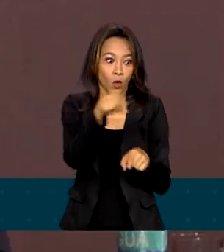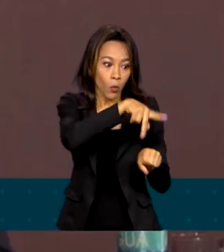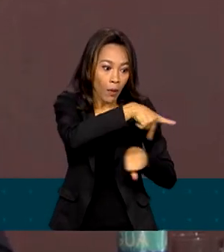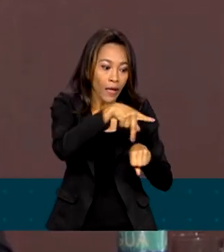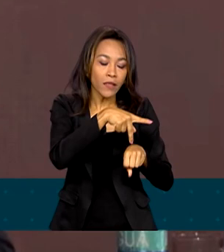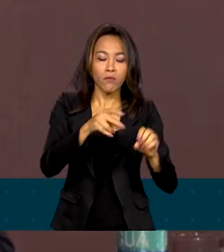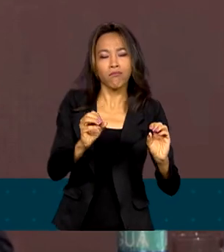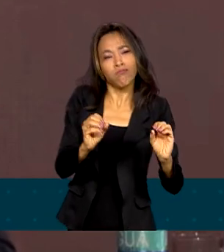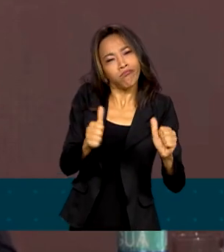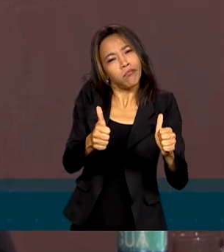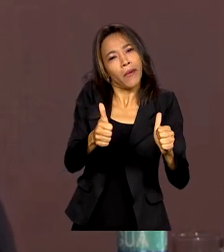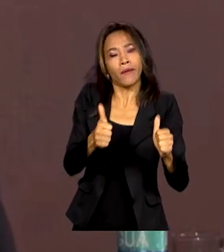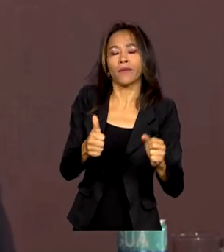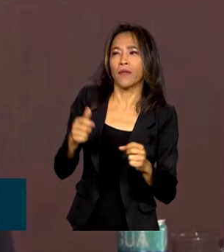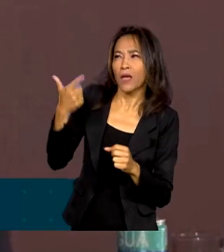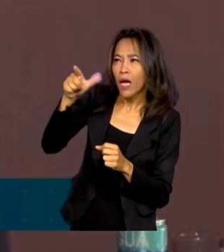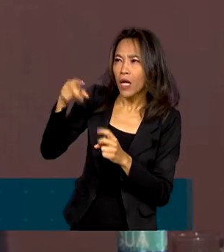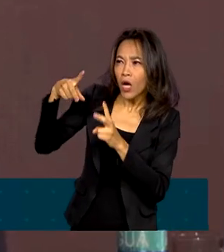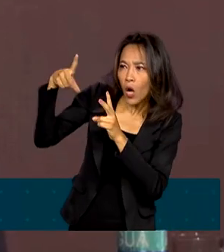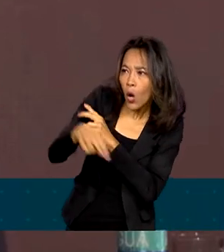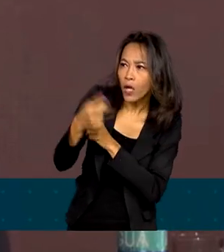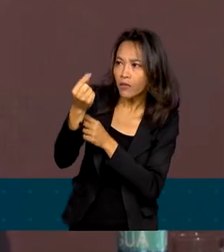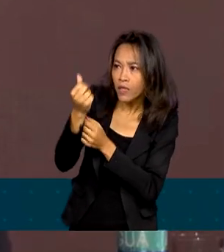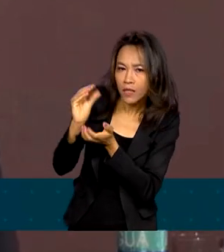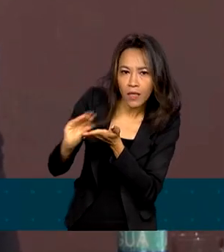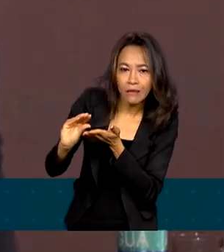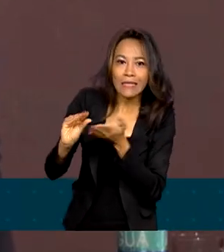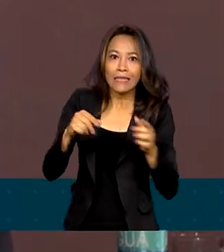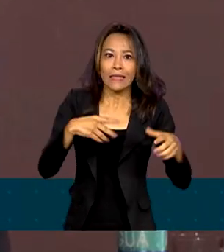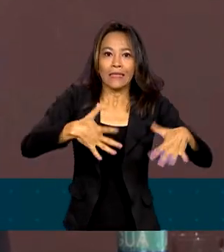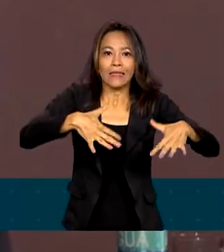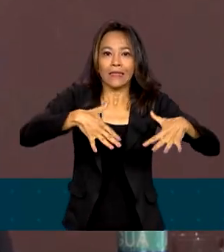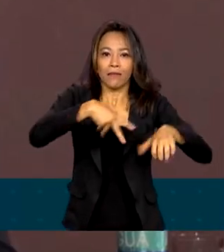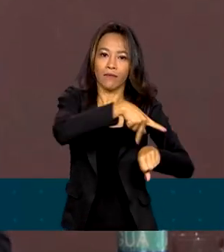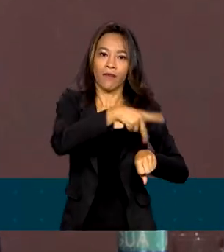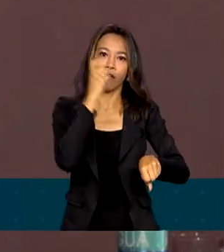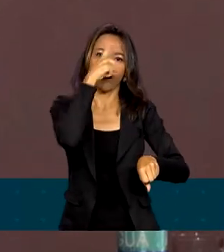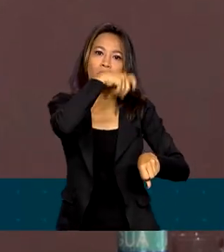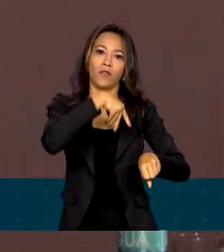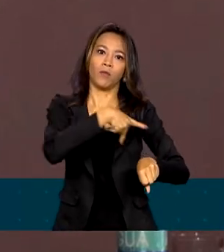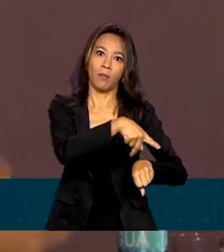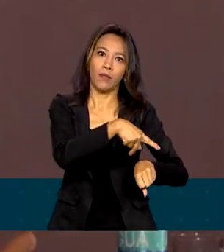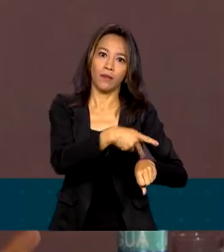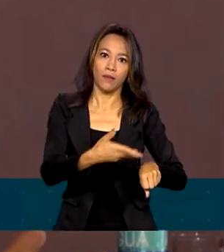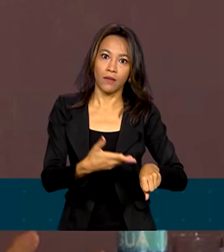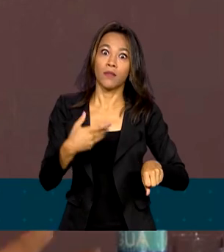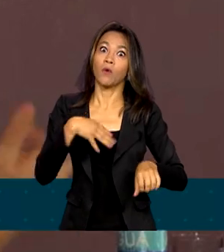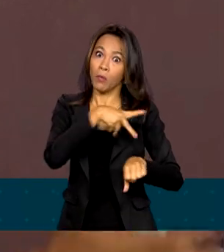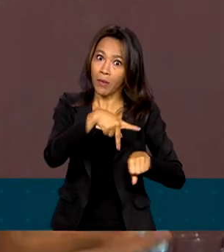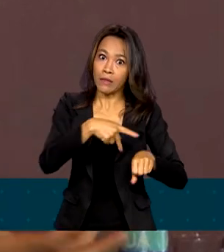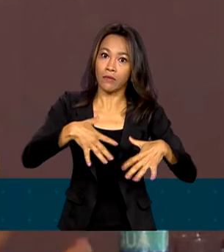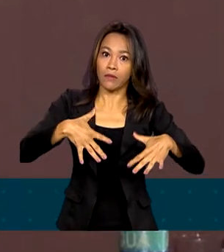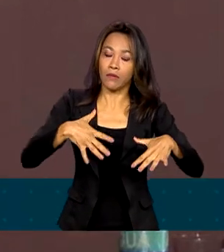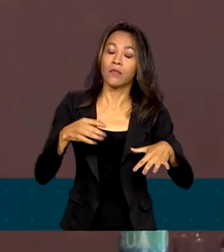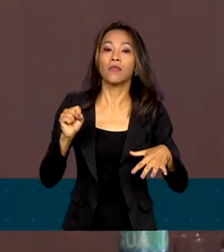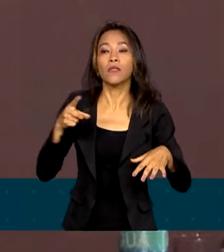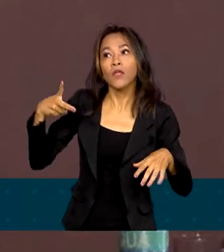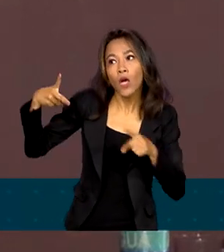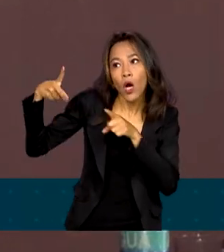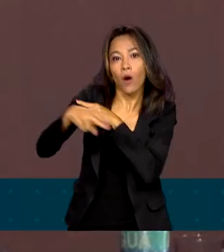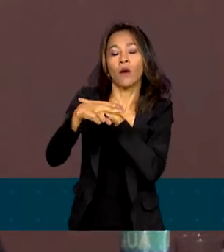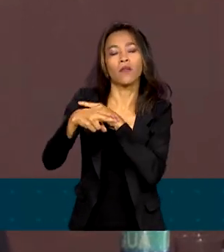país nada sente. E aquelas que se a gente cortar, o país sente muito. E eu acho que o país sente muito se a gente cortar